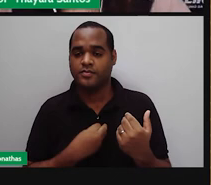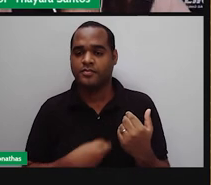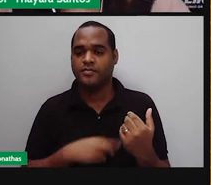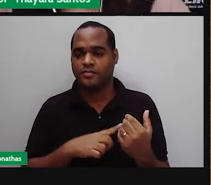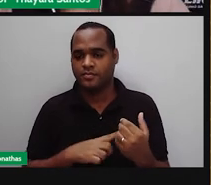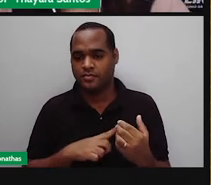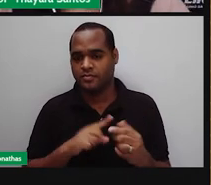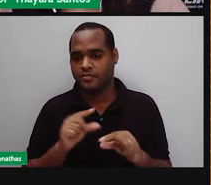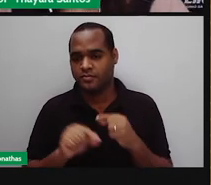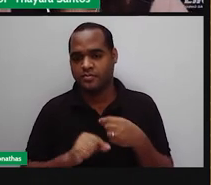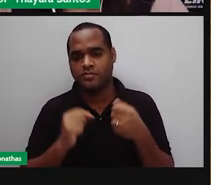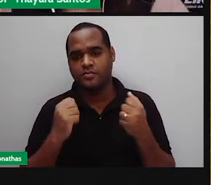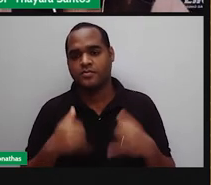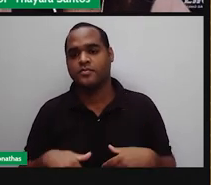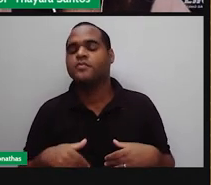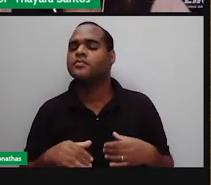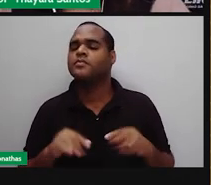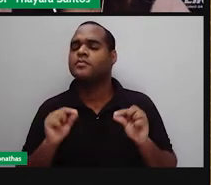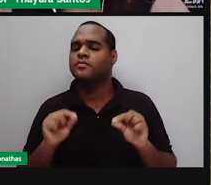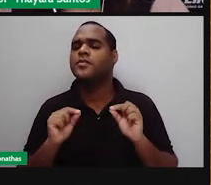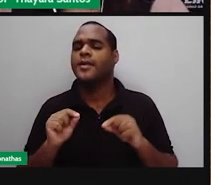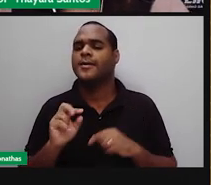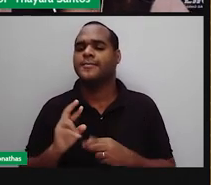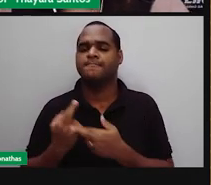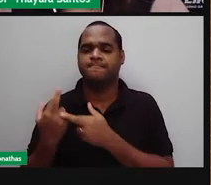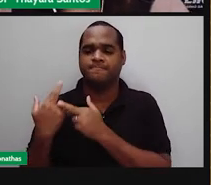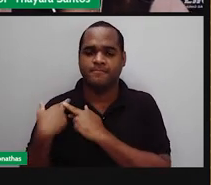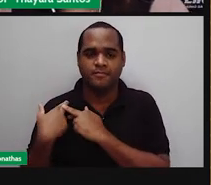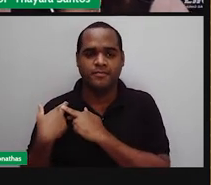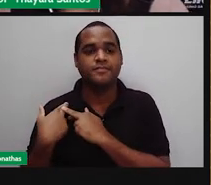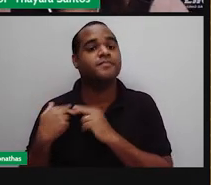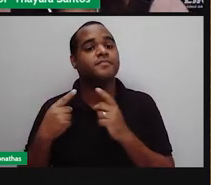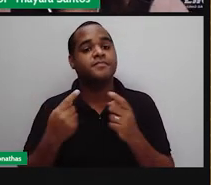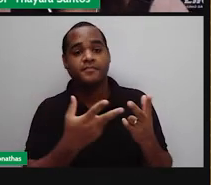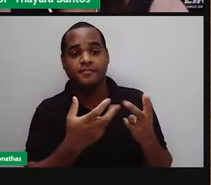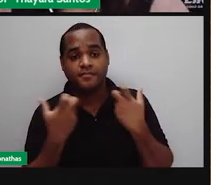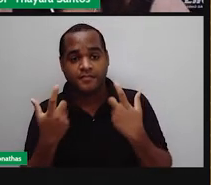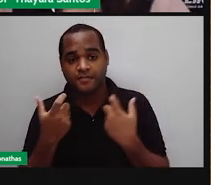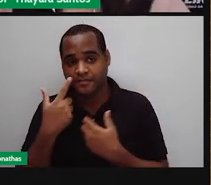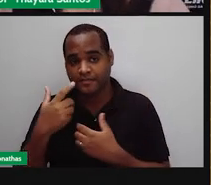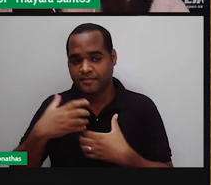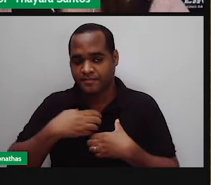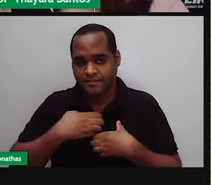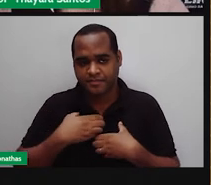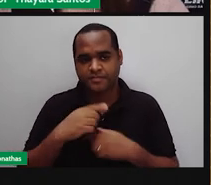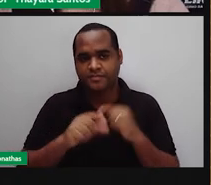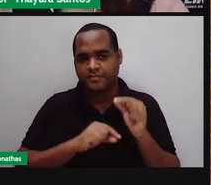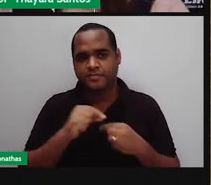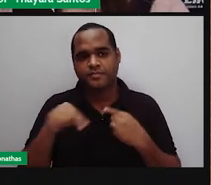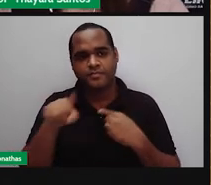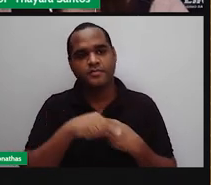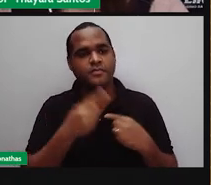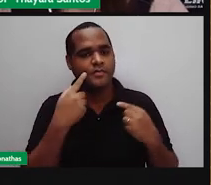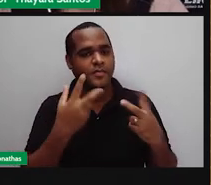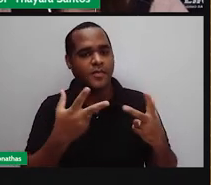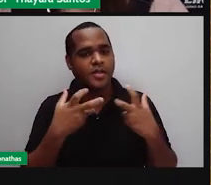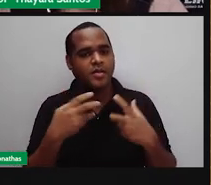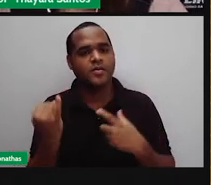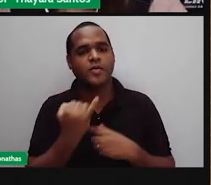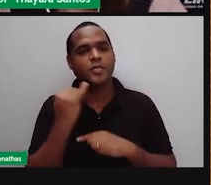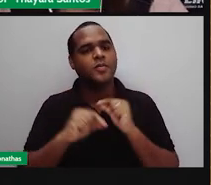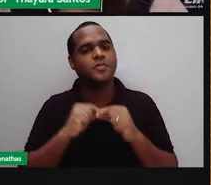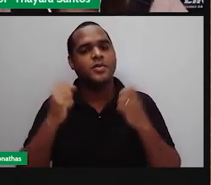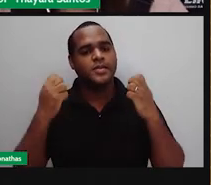E eles são responsáveis por perceber esse sentido. E aqui eu trouxe para vocês